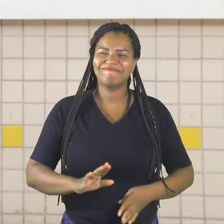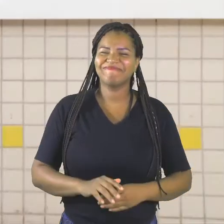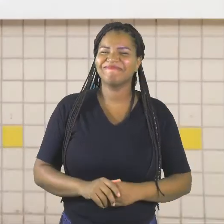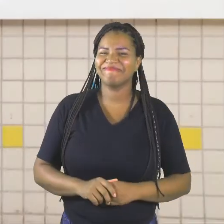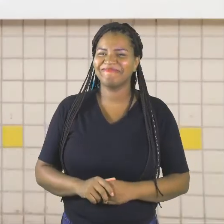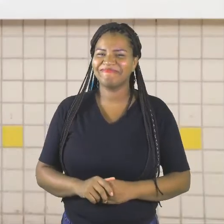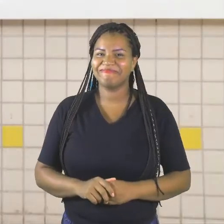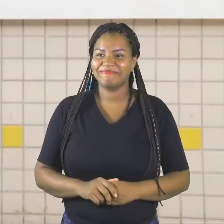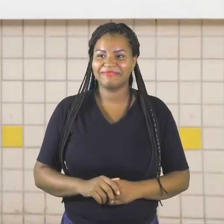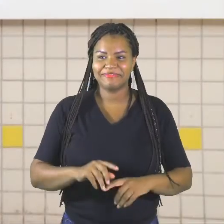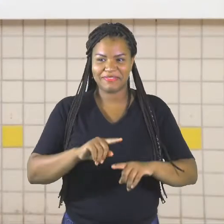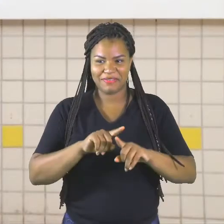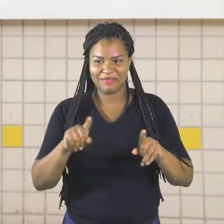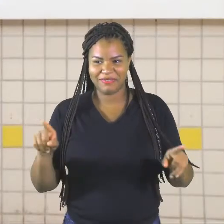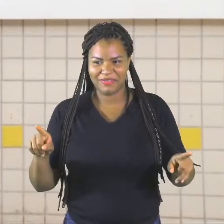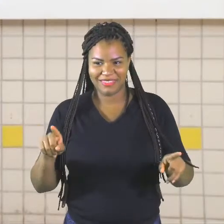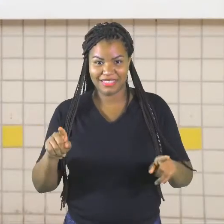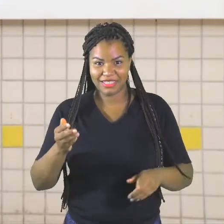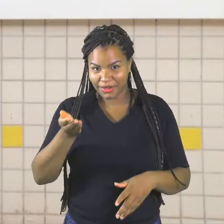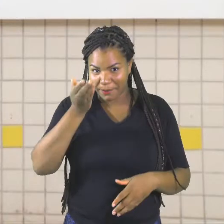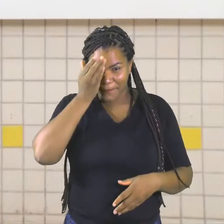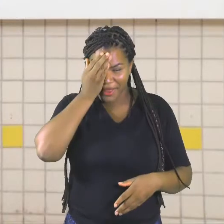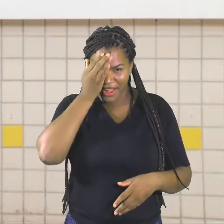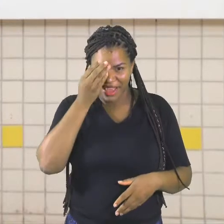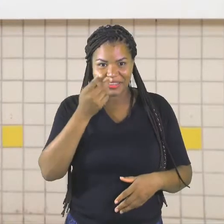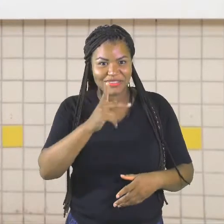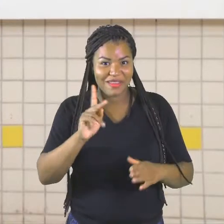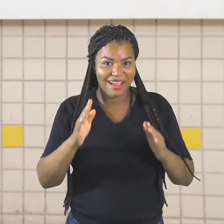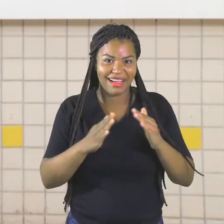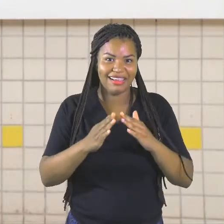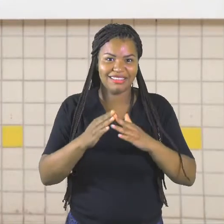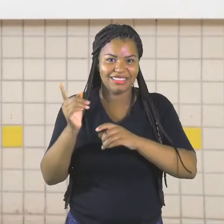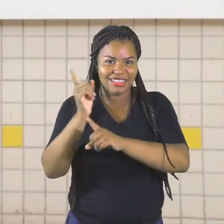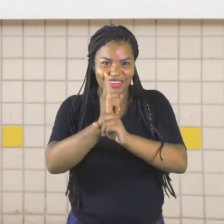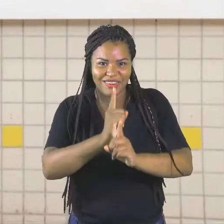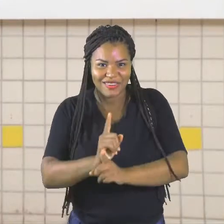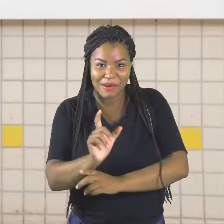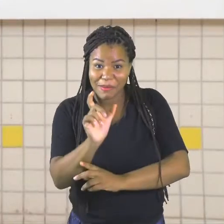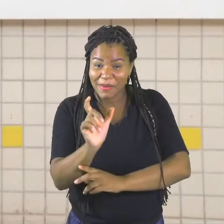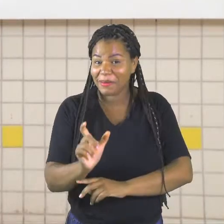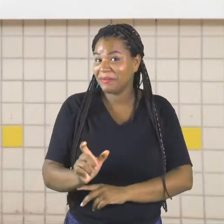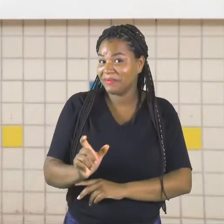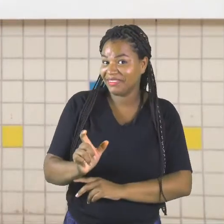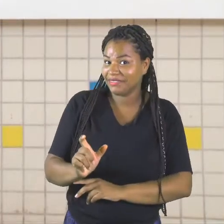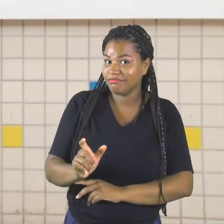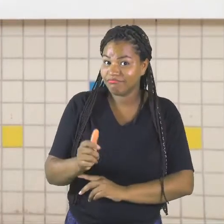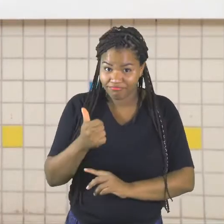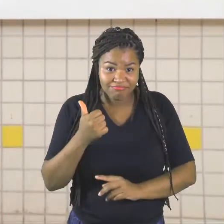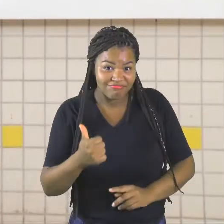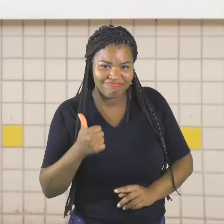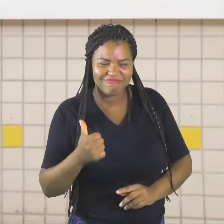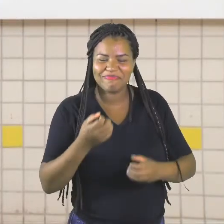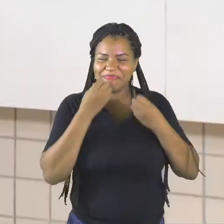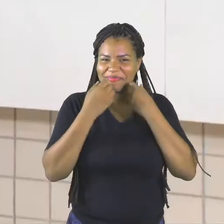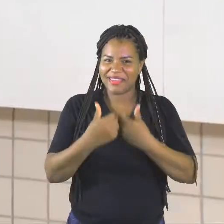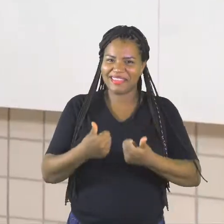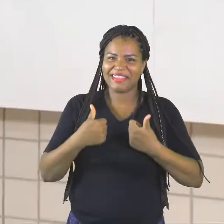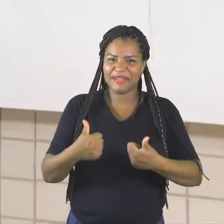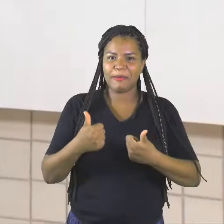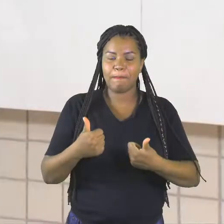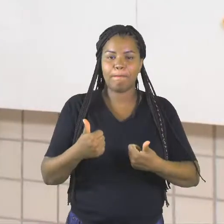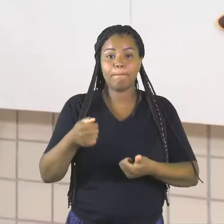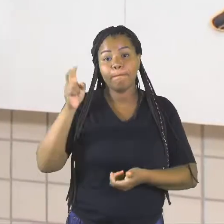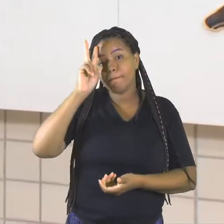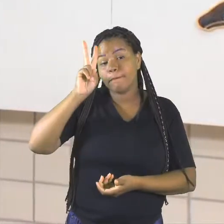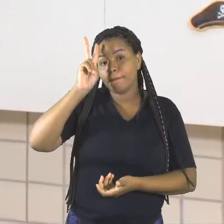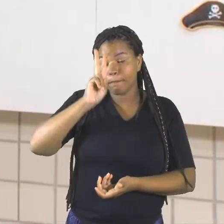Vocês estão sendo pirata na casa de vocês encontrando palavras? Então, muito bem. Lembra